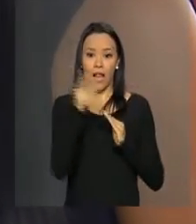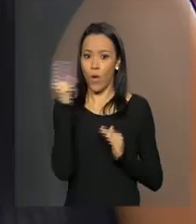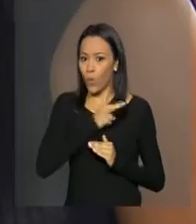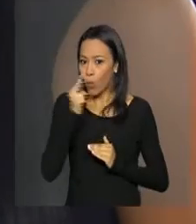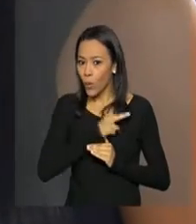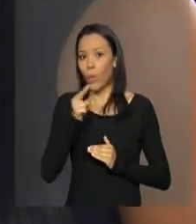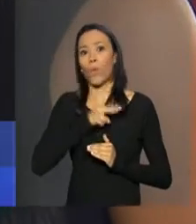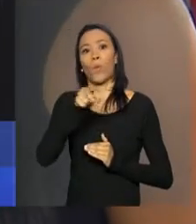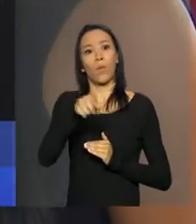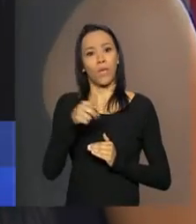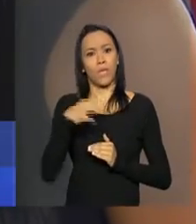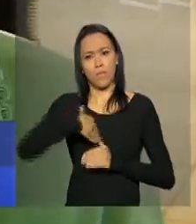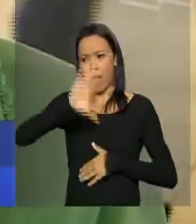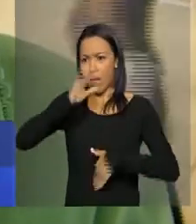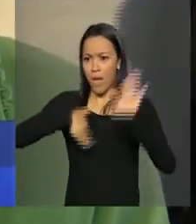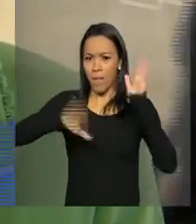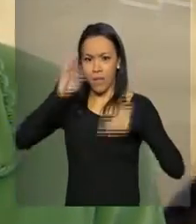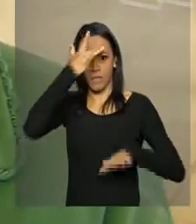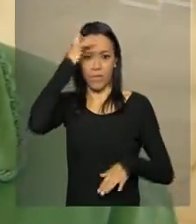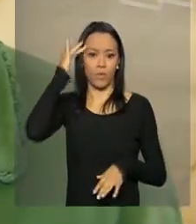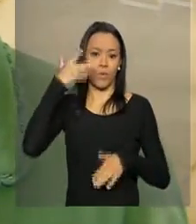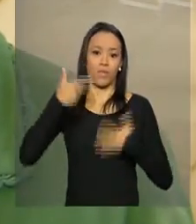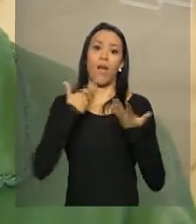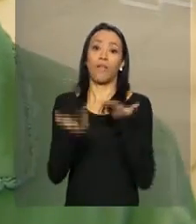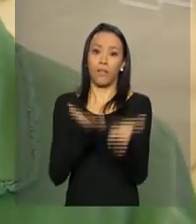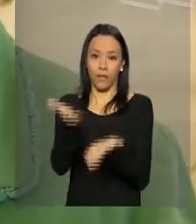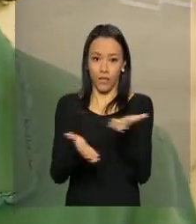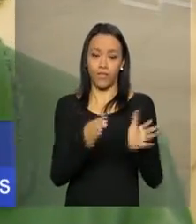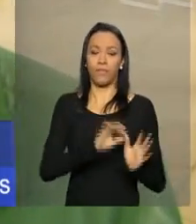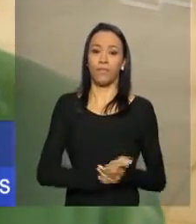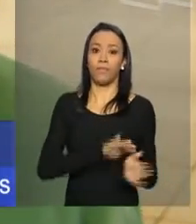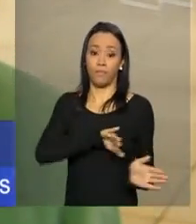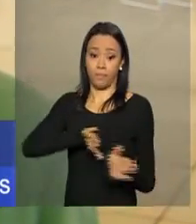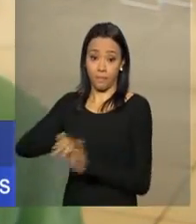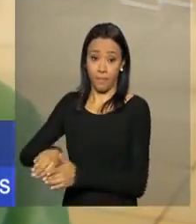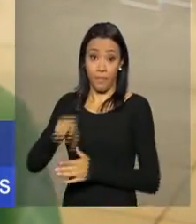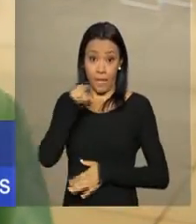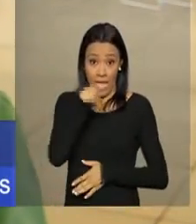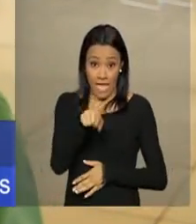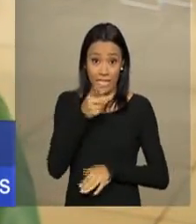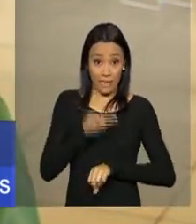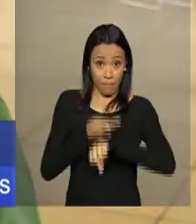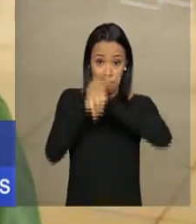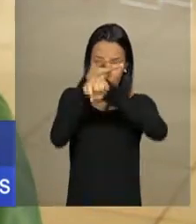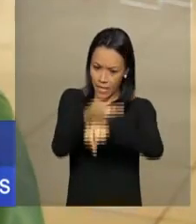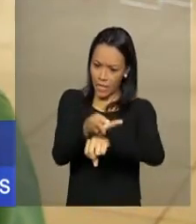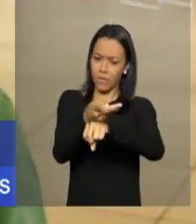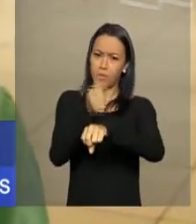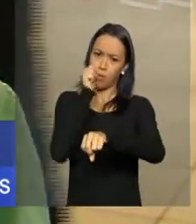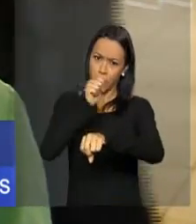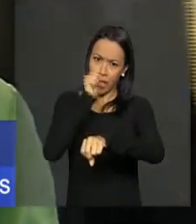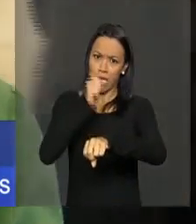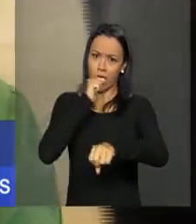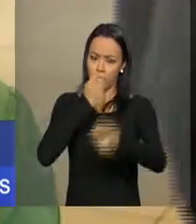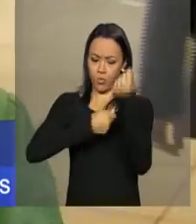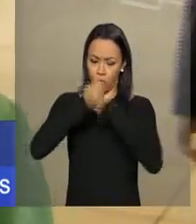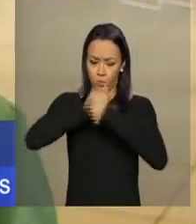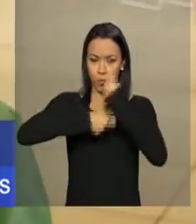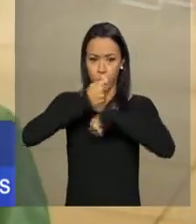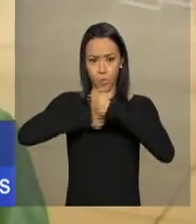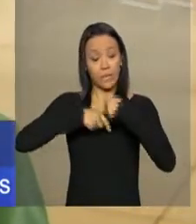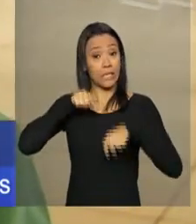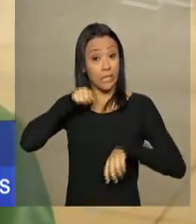rápido e mais clientes. Este prêmio de mulher de negócios, ele é